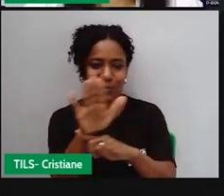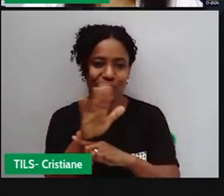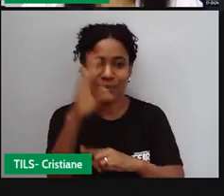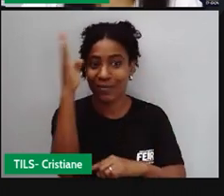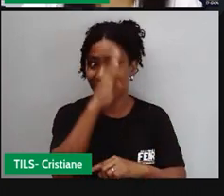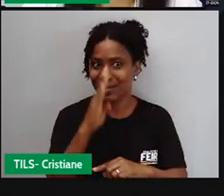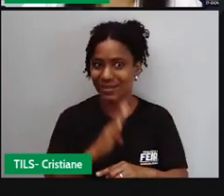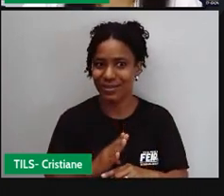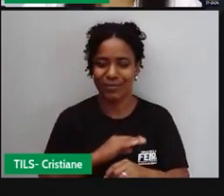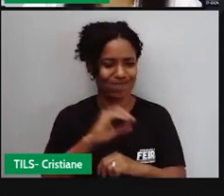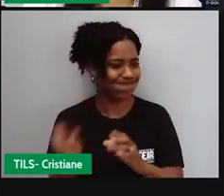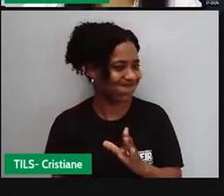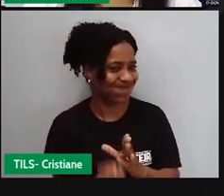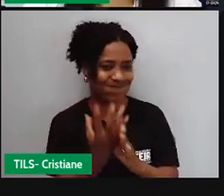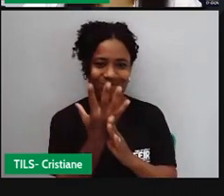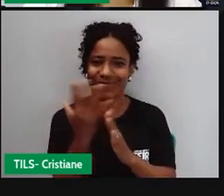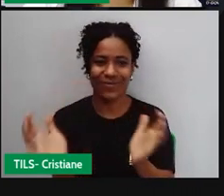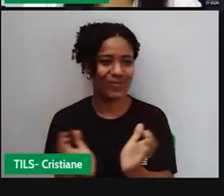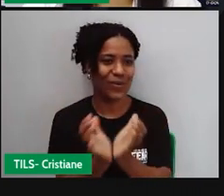formação.